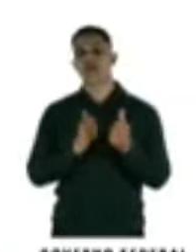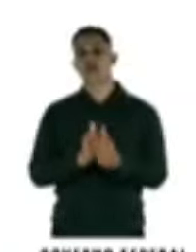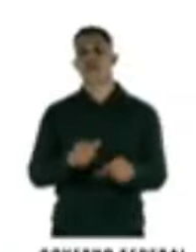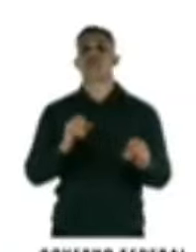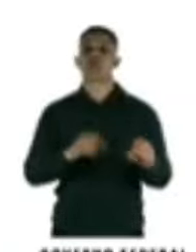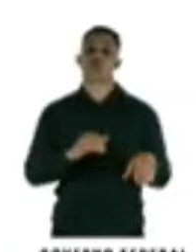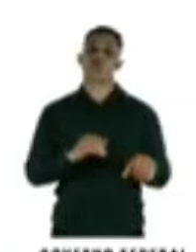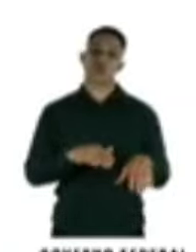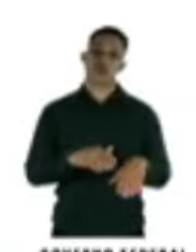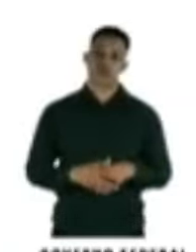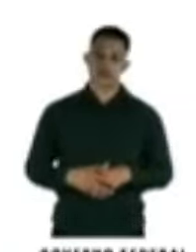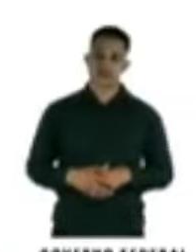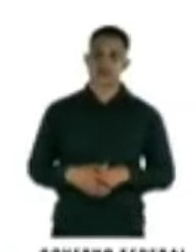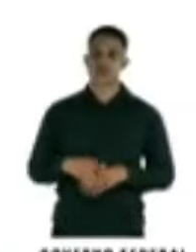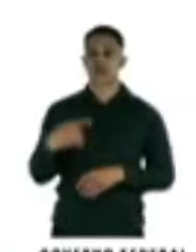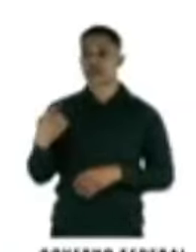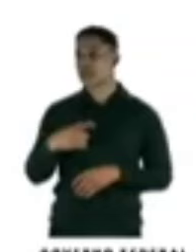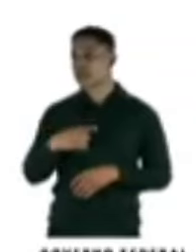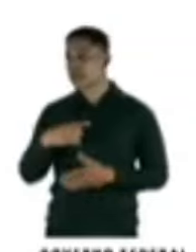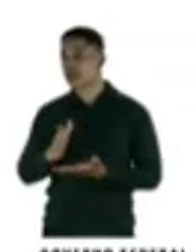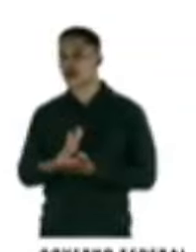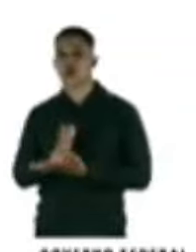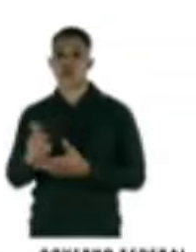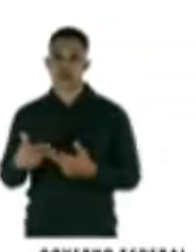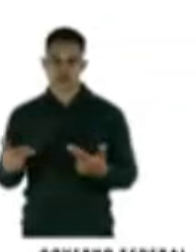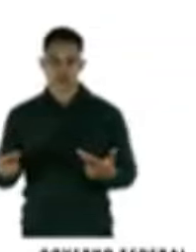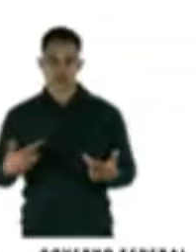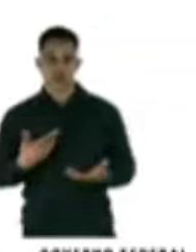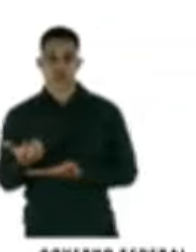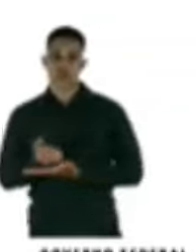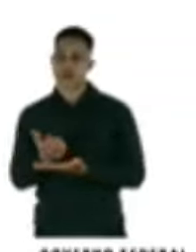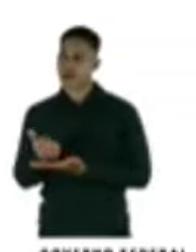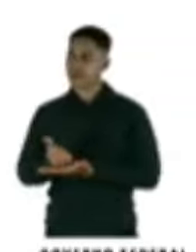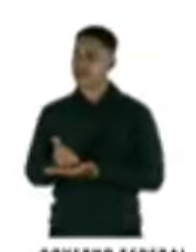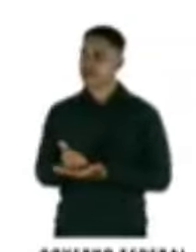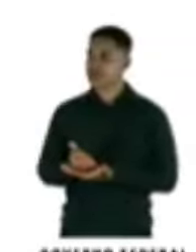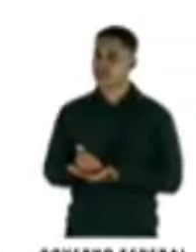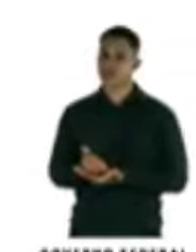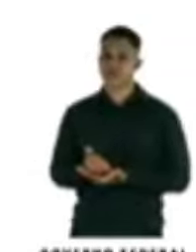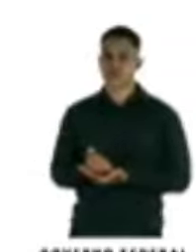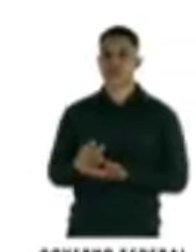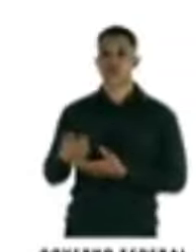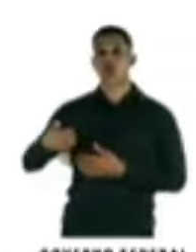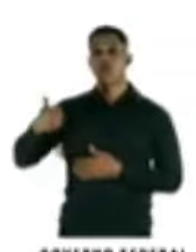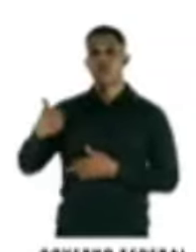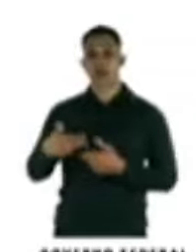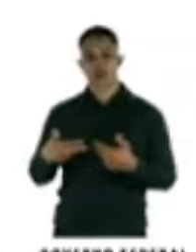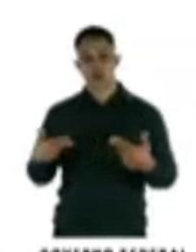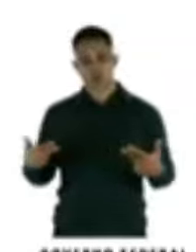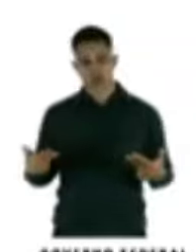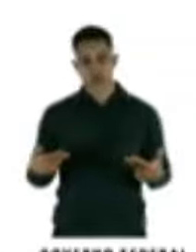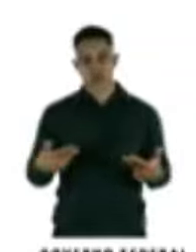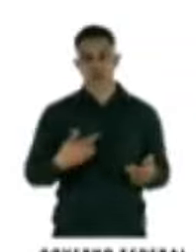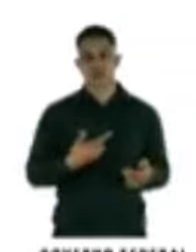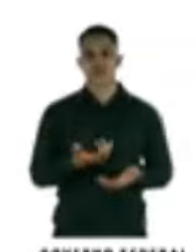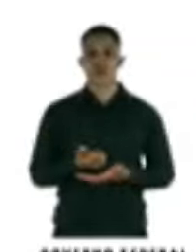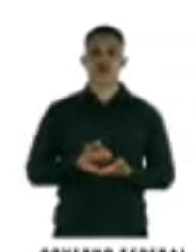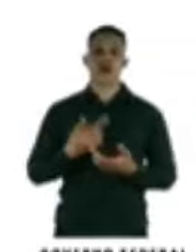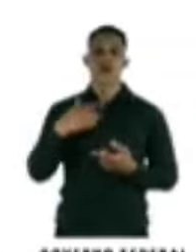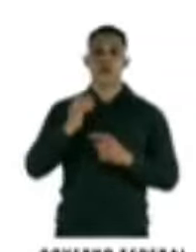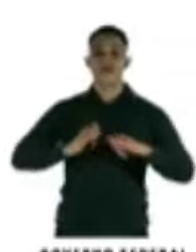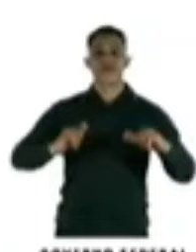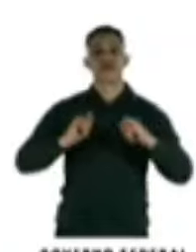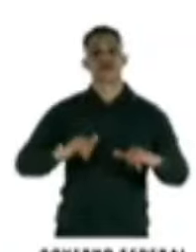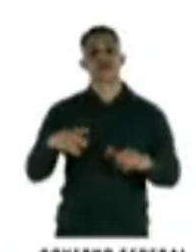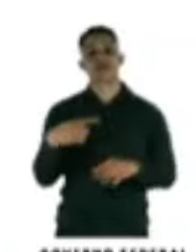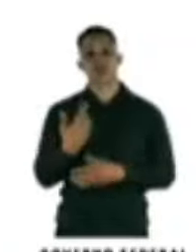educação. E existem alguns efeitos no benefício das famílias, né? Um primeiro efeito no benefício da família é o alerta,